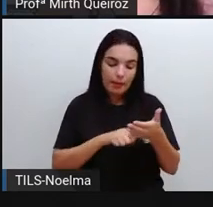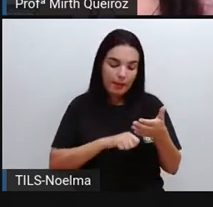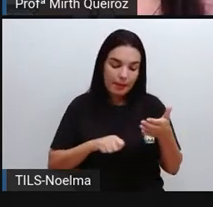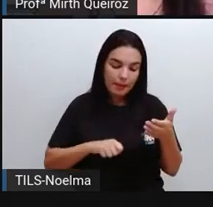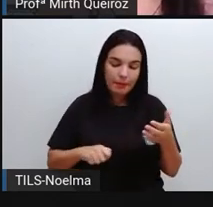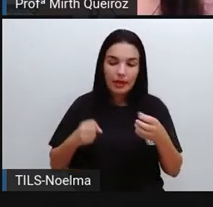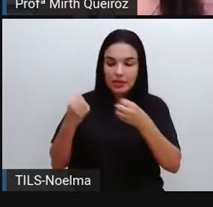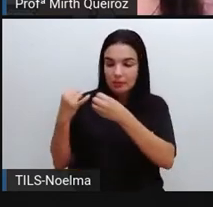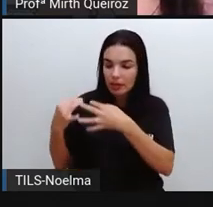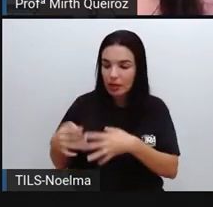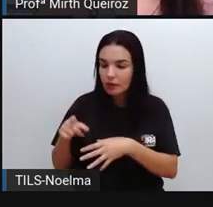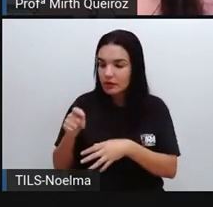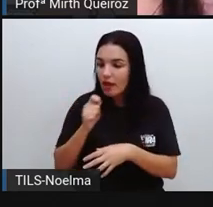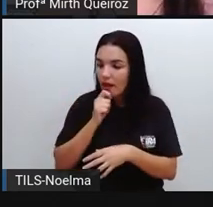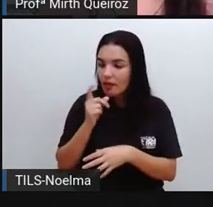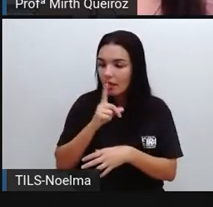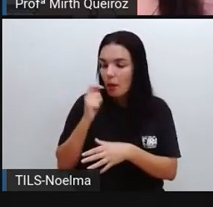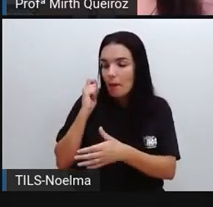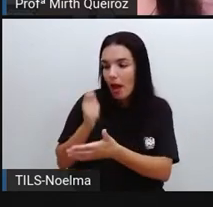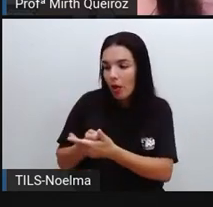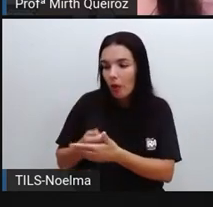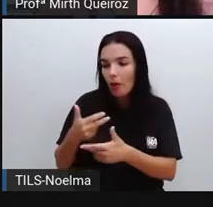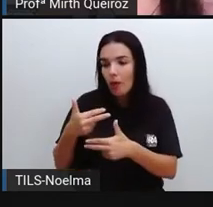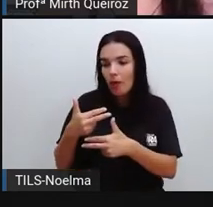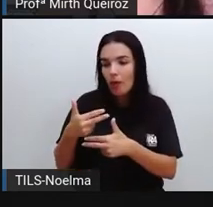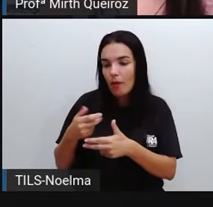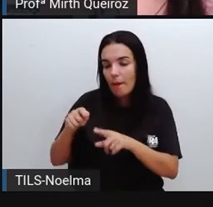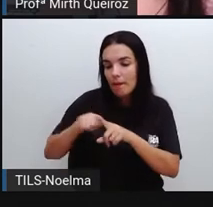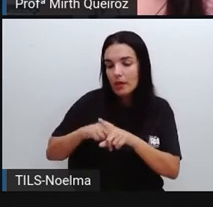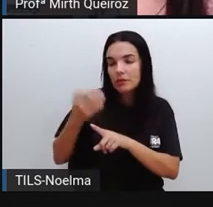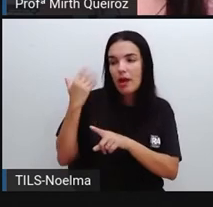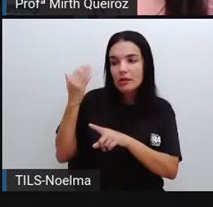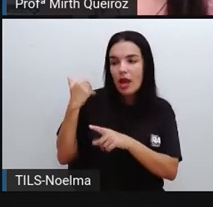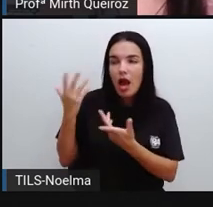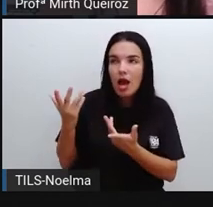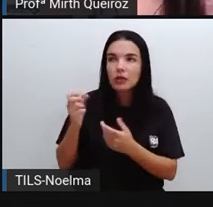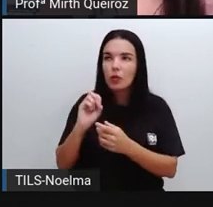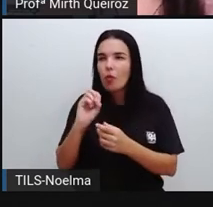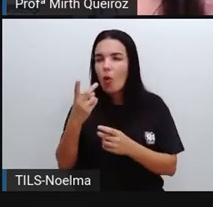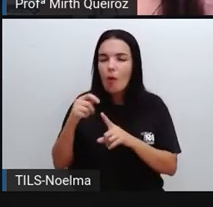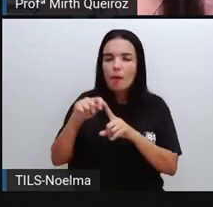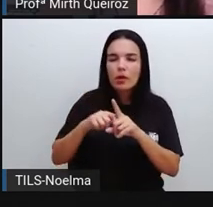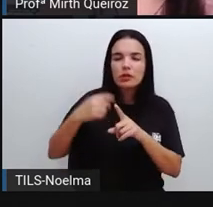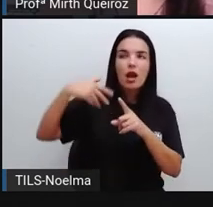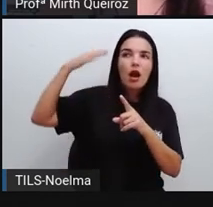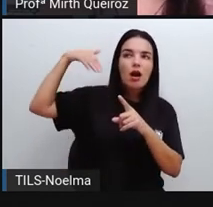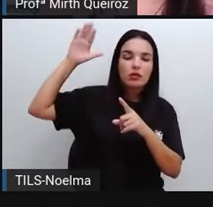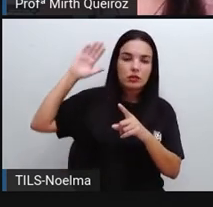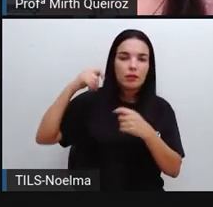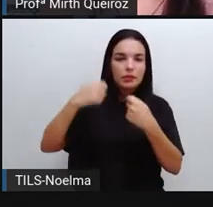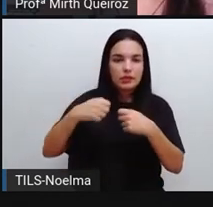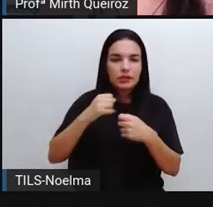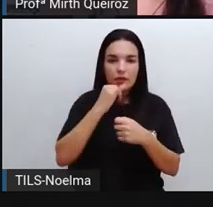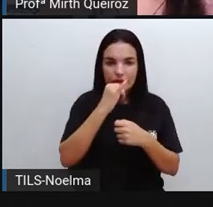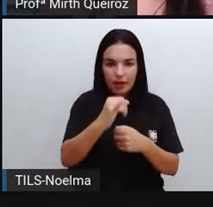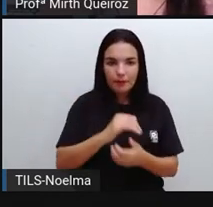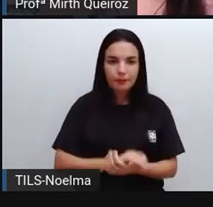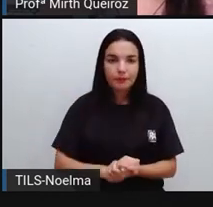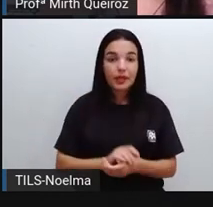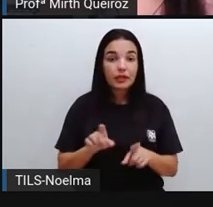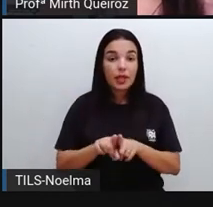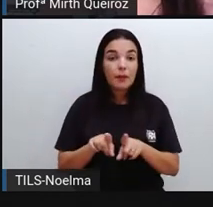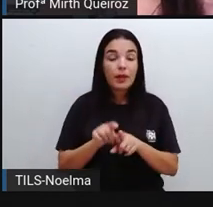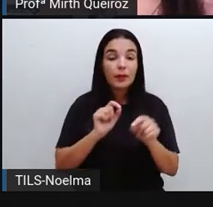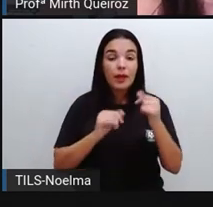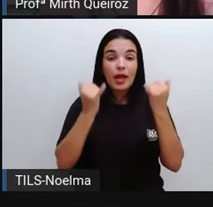nessa conta de água, vai dizer que tem um débito de tal mês ainda a ser pago. E informações